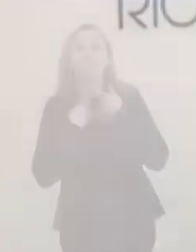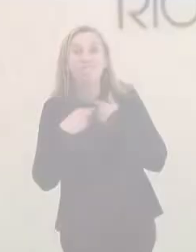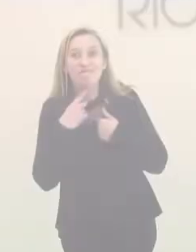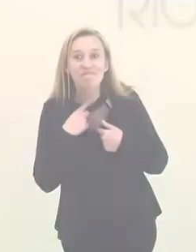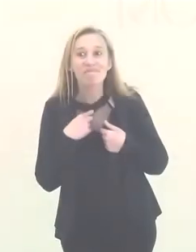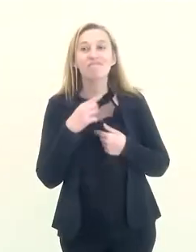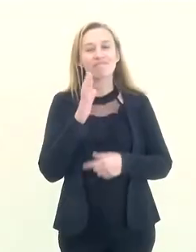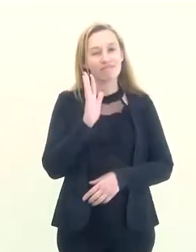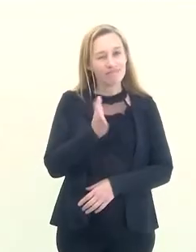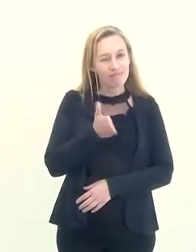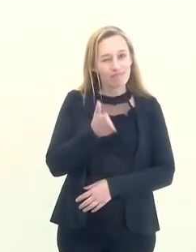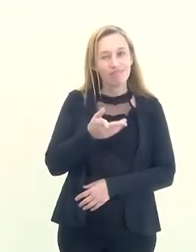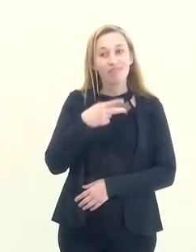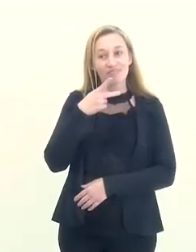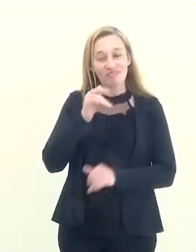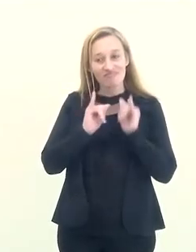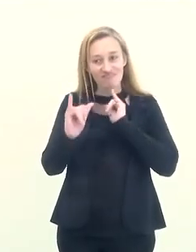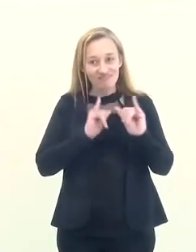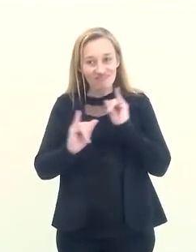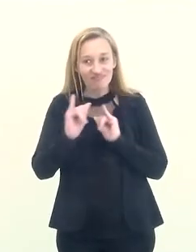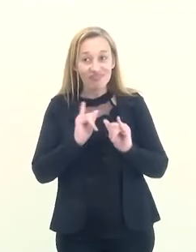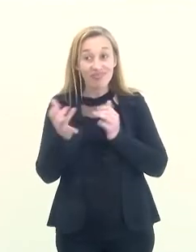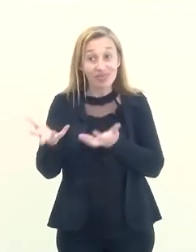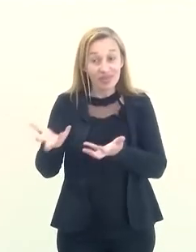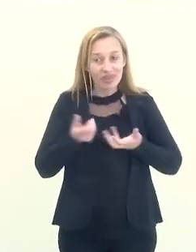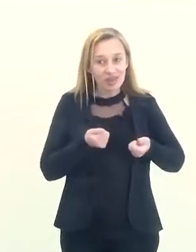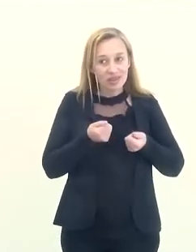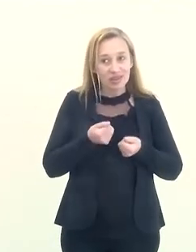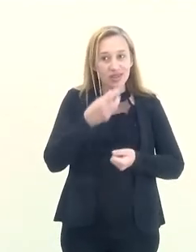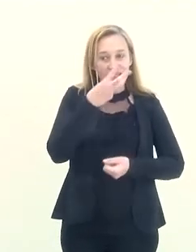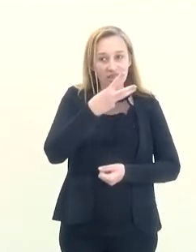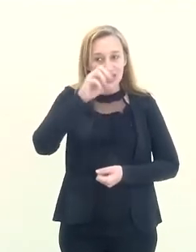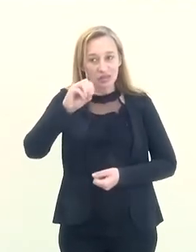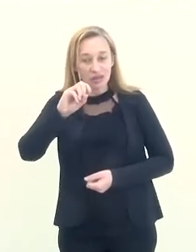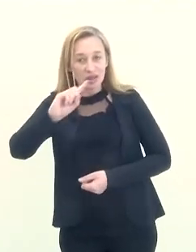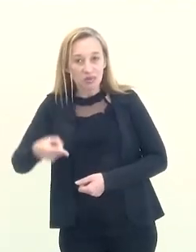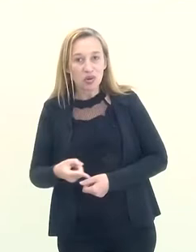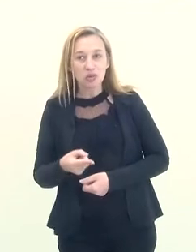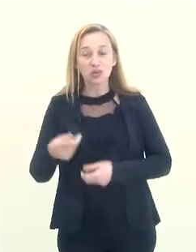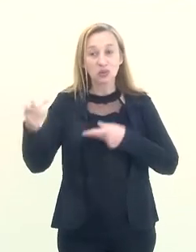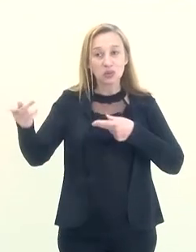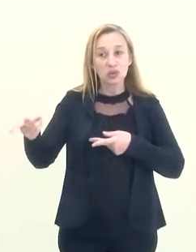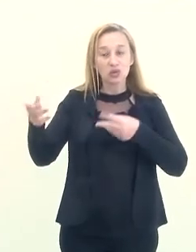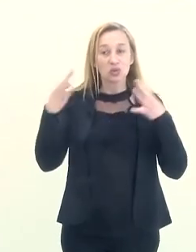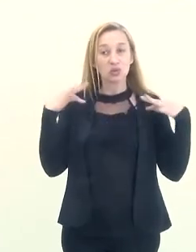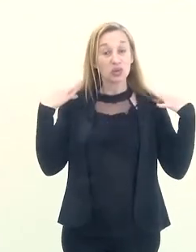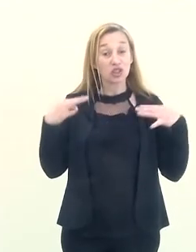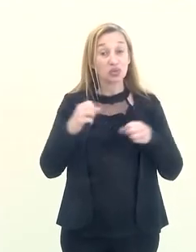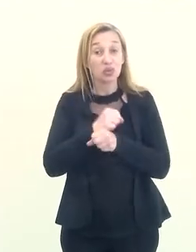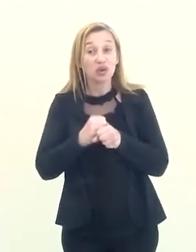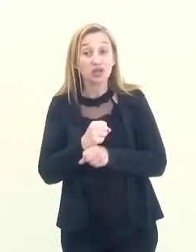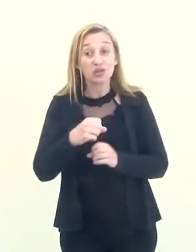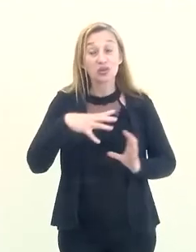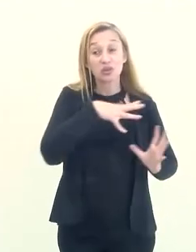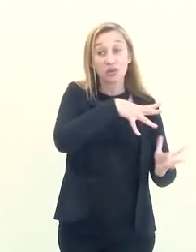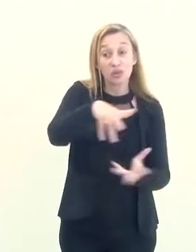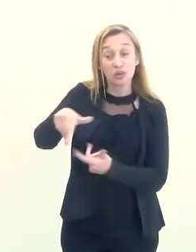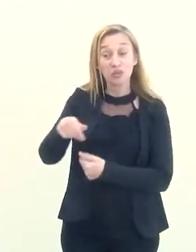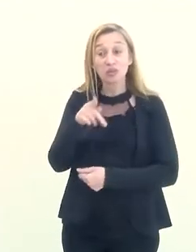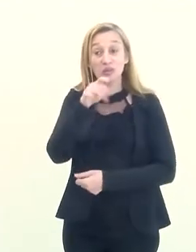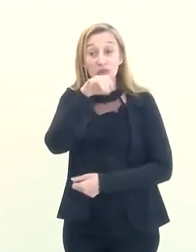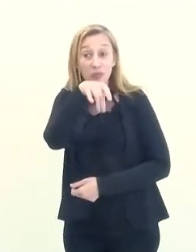Há uma expectativa, vocês já divulgaram isso, de receber cerca de 250 mil turistas por ano no Parque Mundo dos